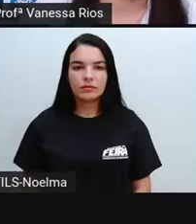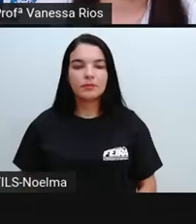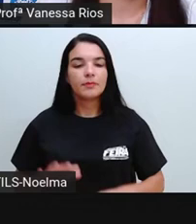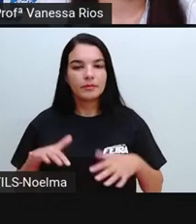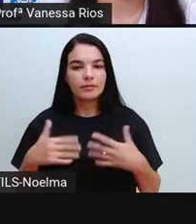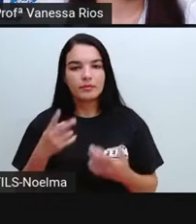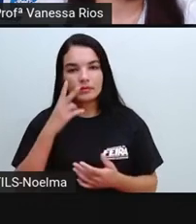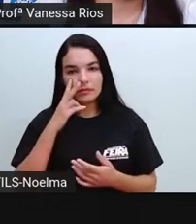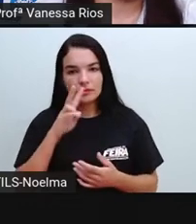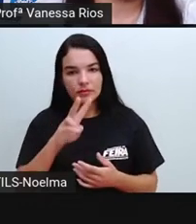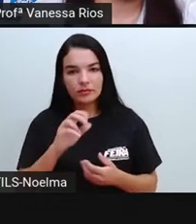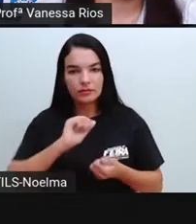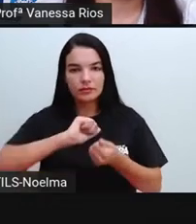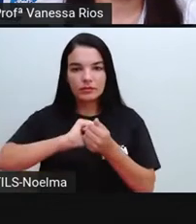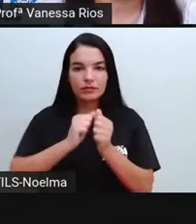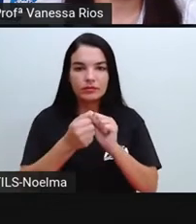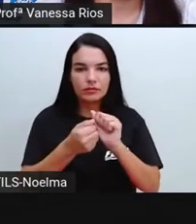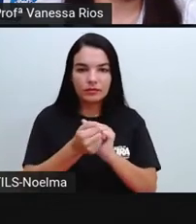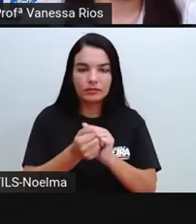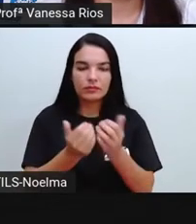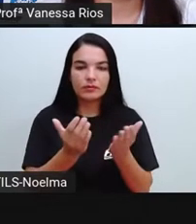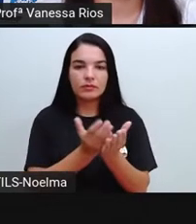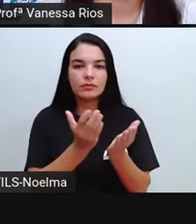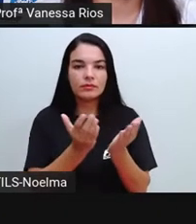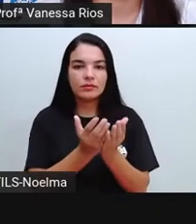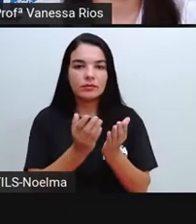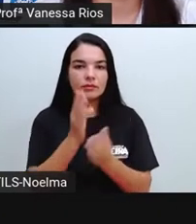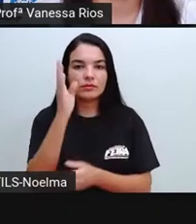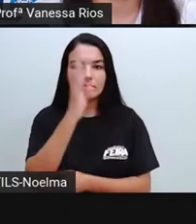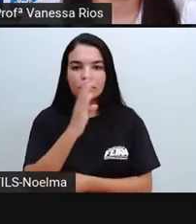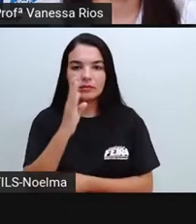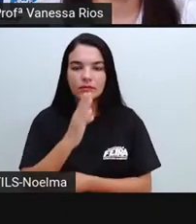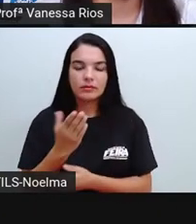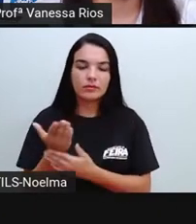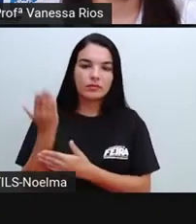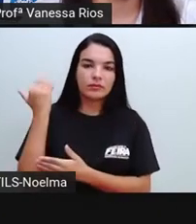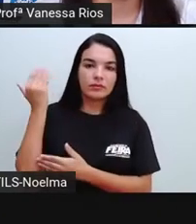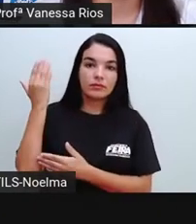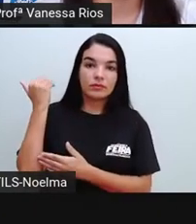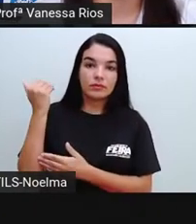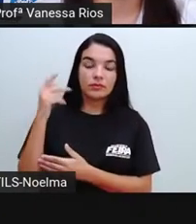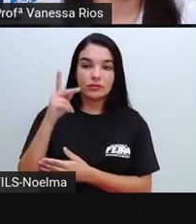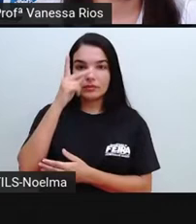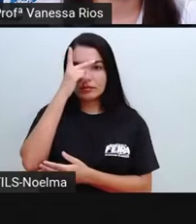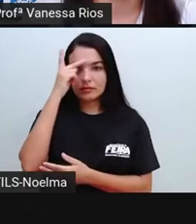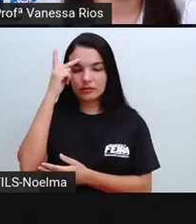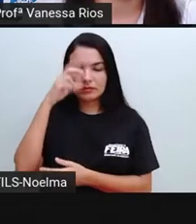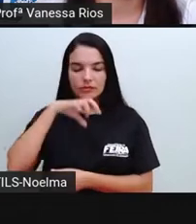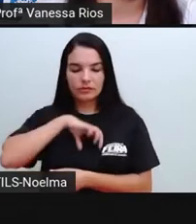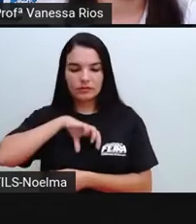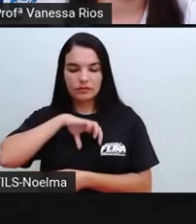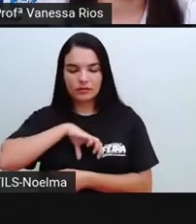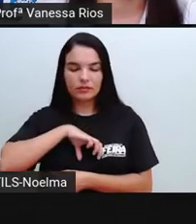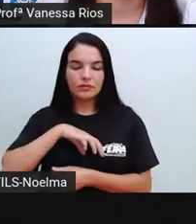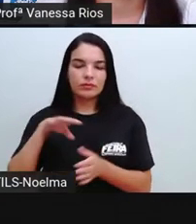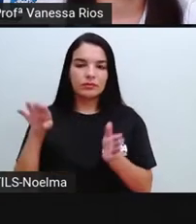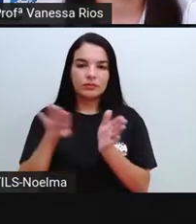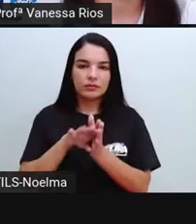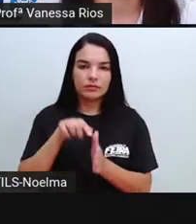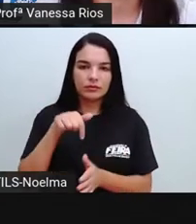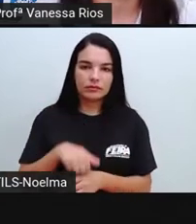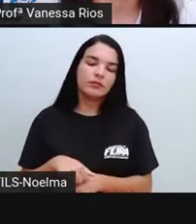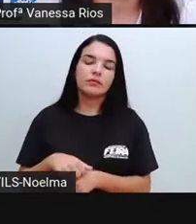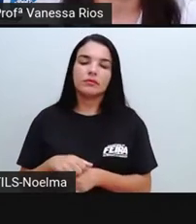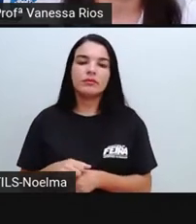adaptado aí do livro Brasil Antes dos Brasileiros para a História do Nosso País, escrito